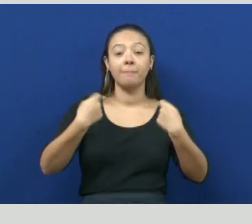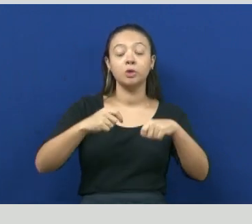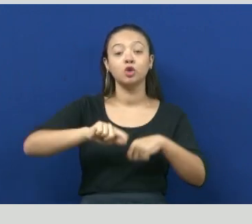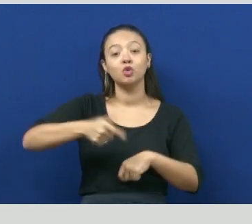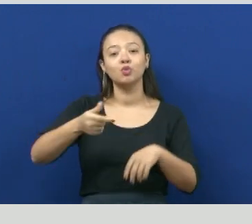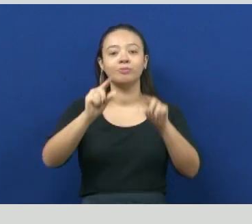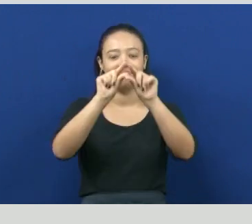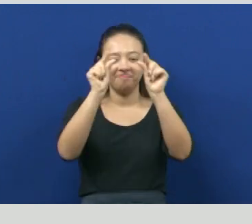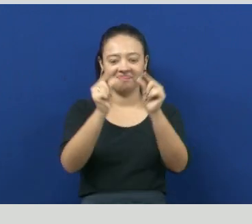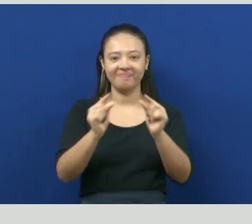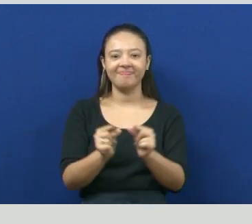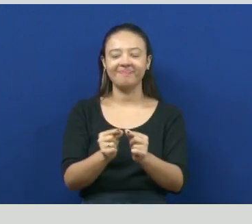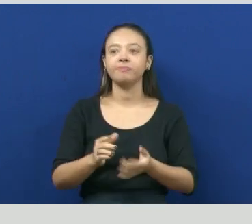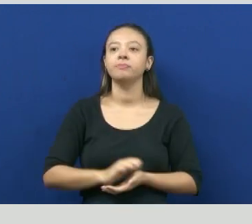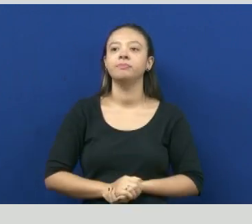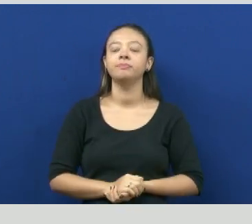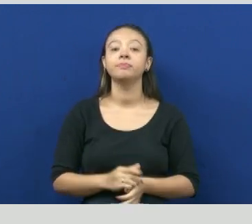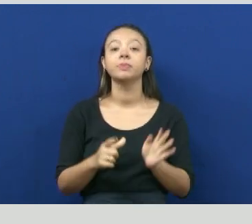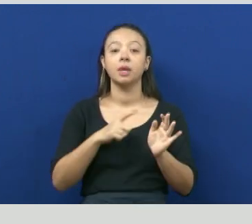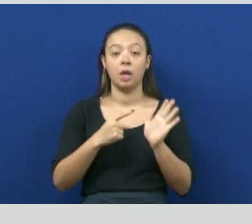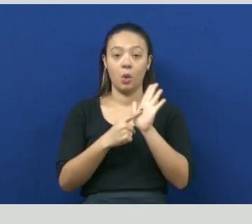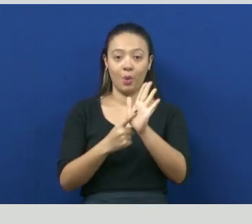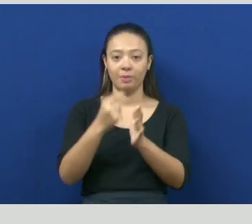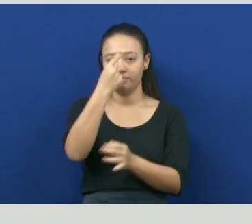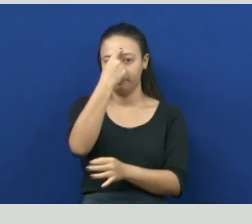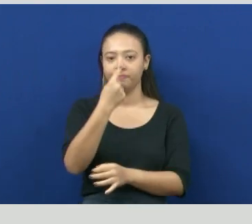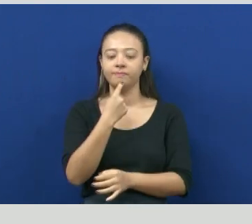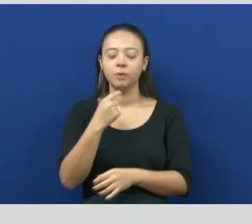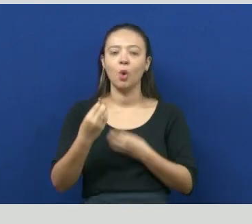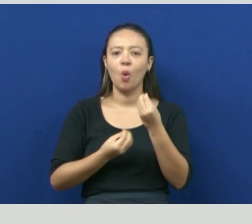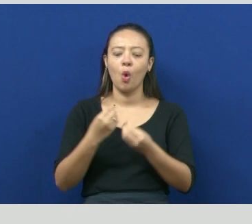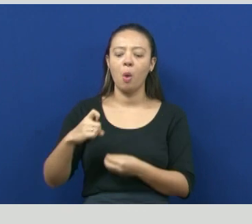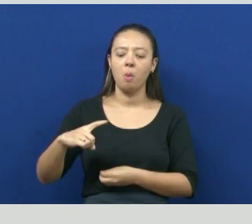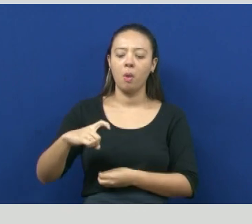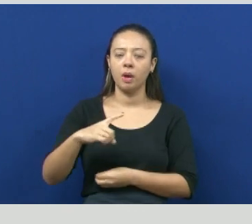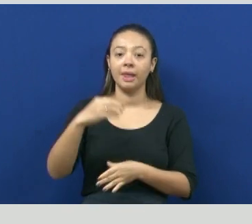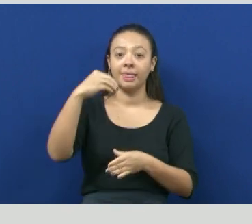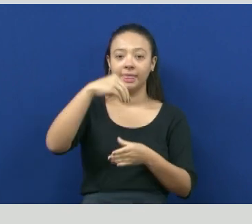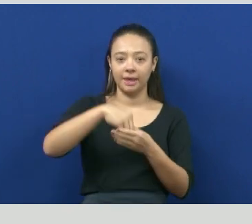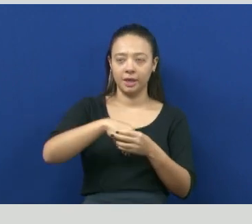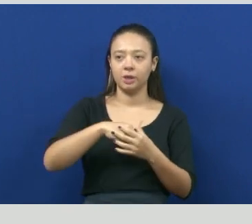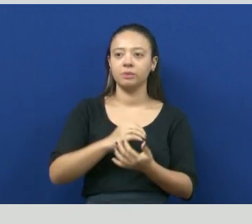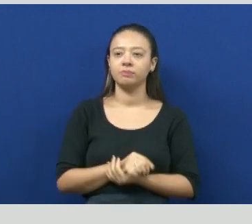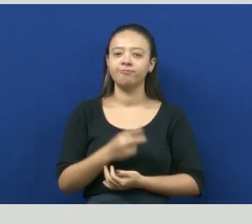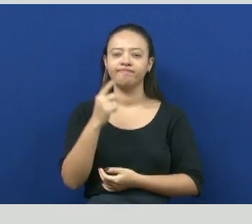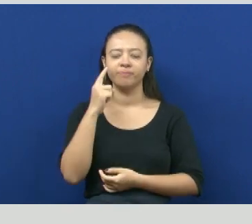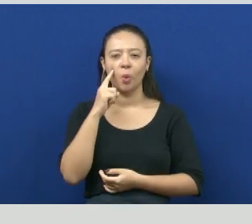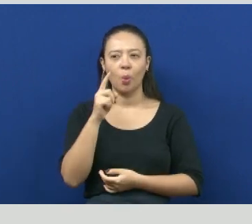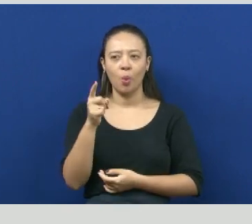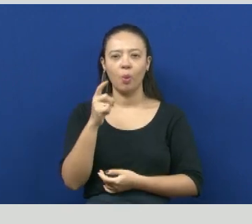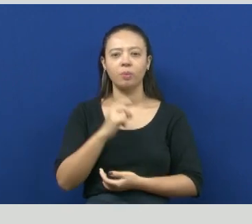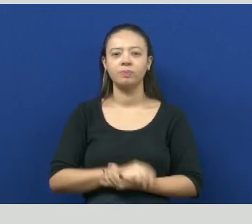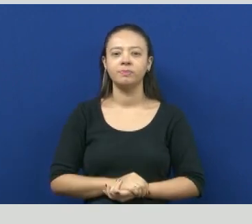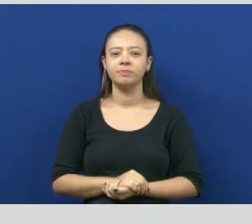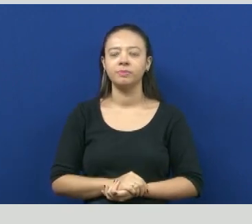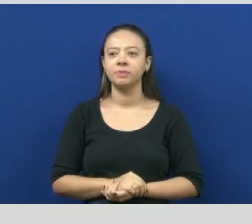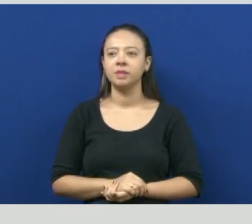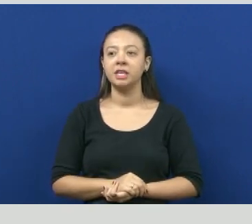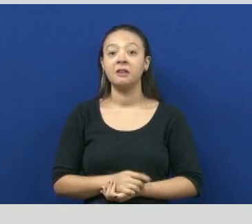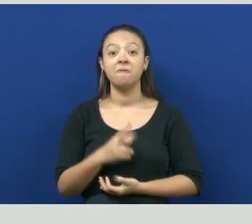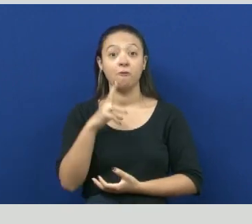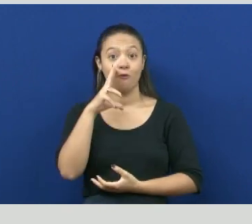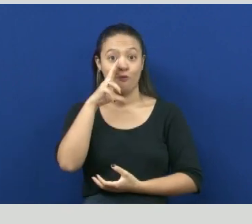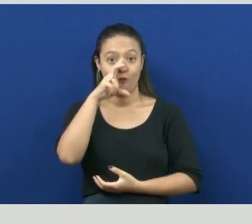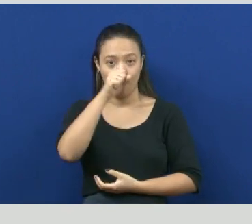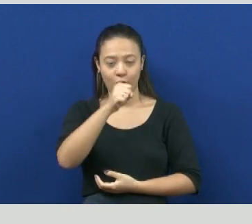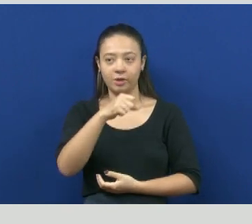A gente vê na imagem como é uma bactéria por dentro. Olha como é interessante. Ela é bem resistente.